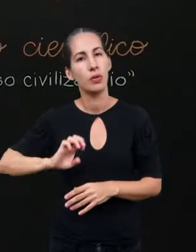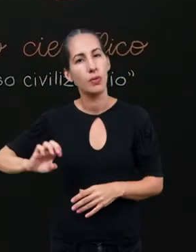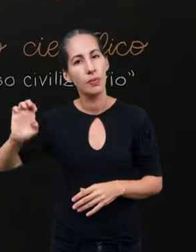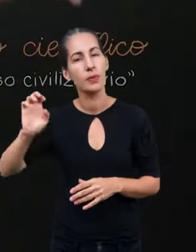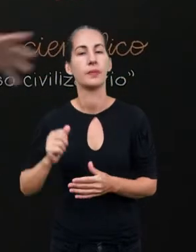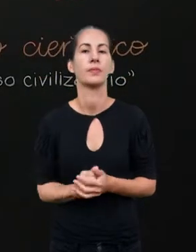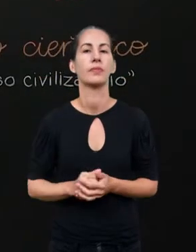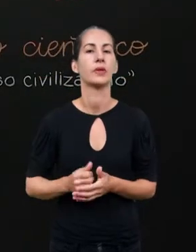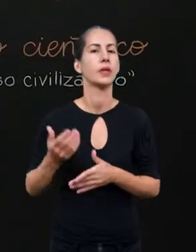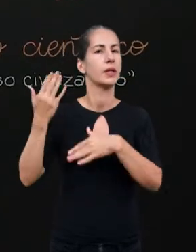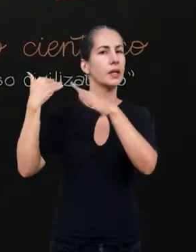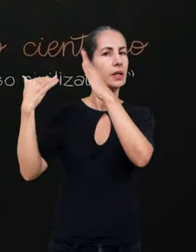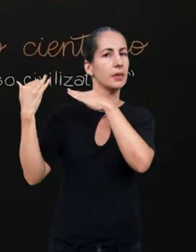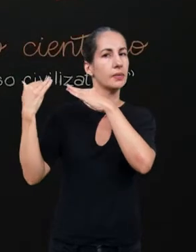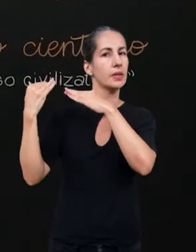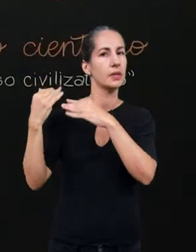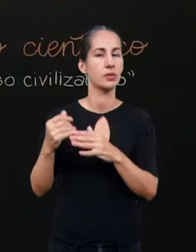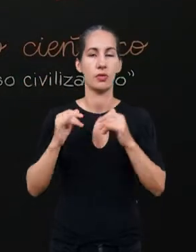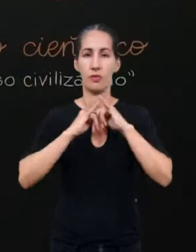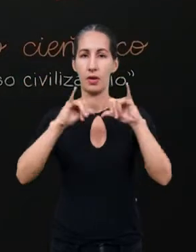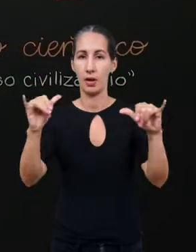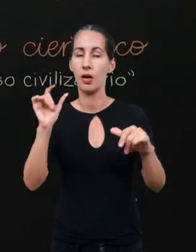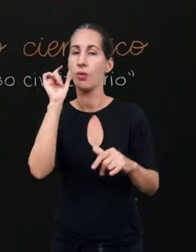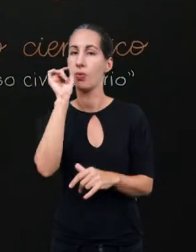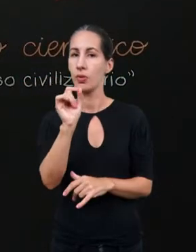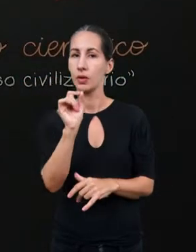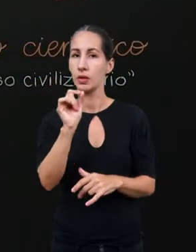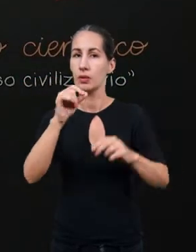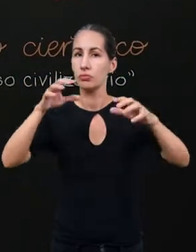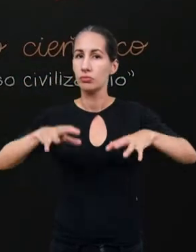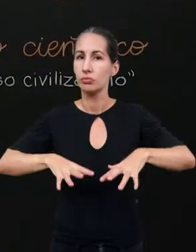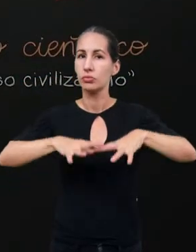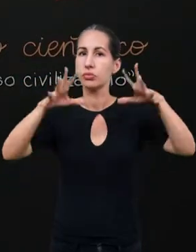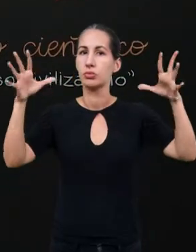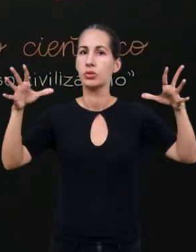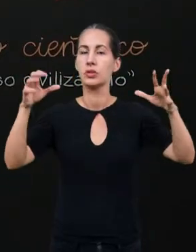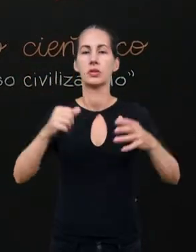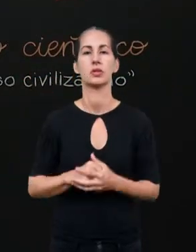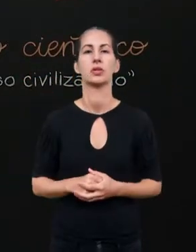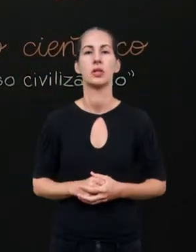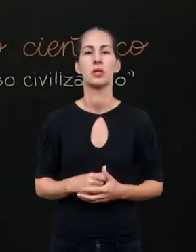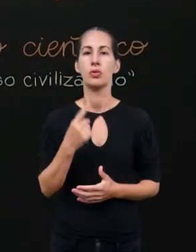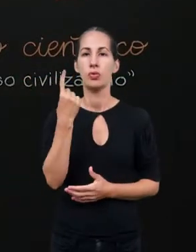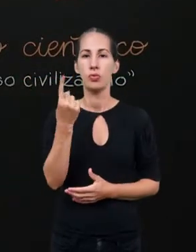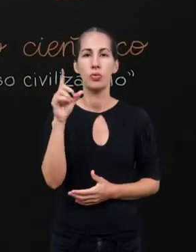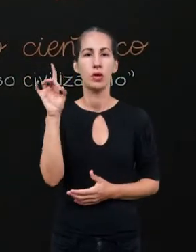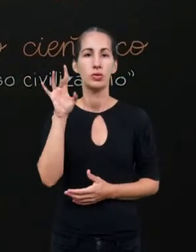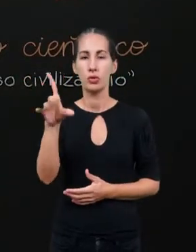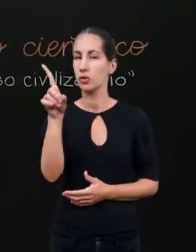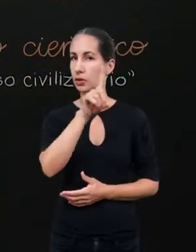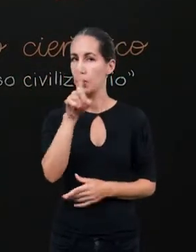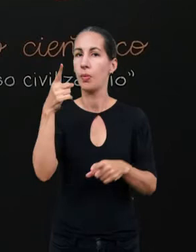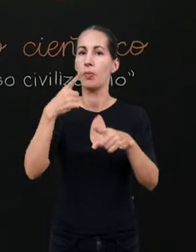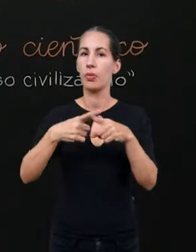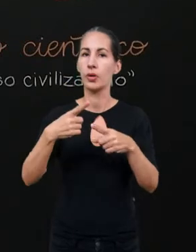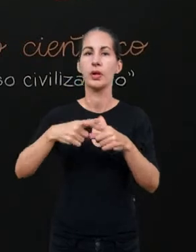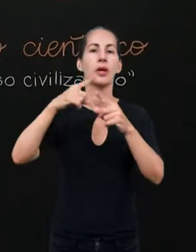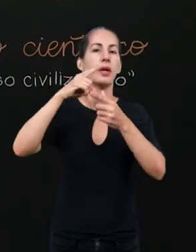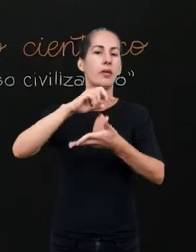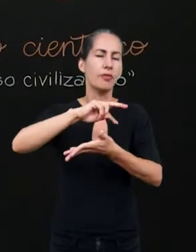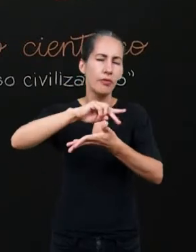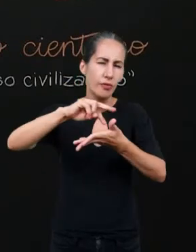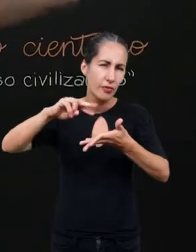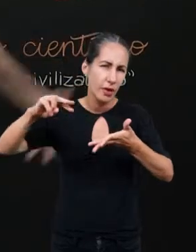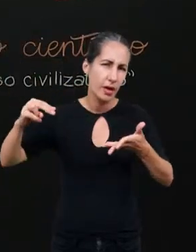Naquele imenso... A gente não pode falar que aquele imenso continente é uma coisa só. Sabe por quê? Porque existe uma